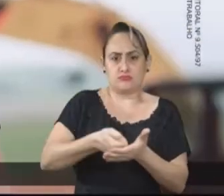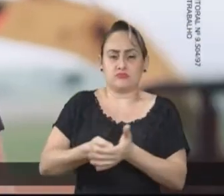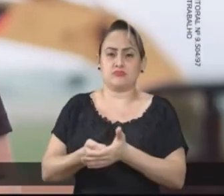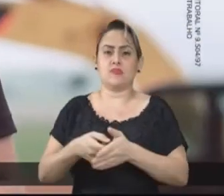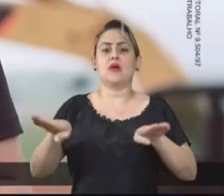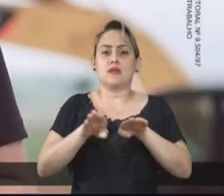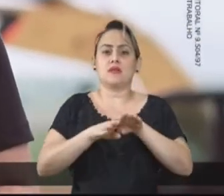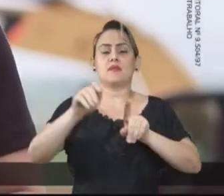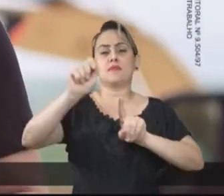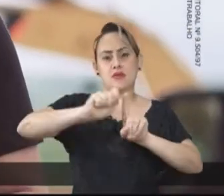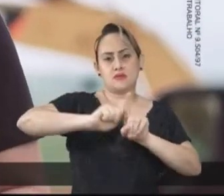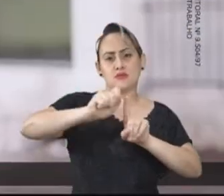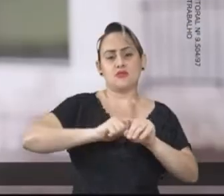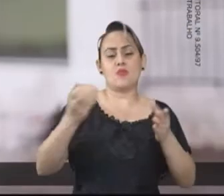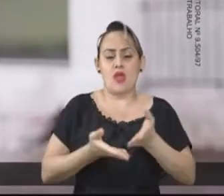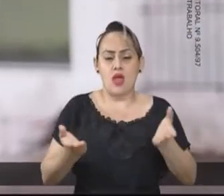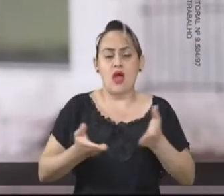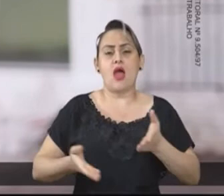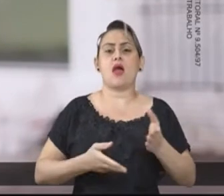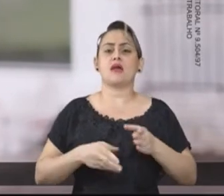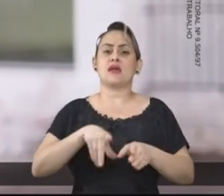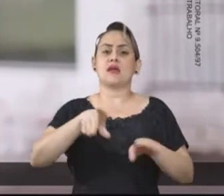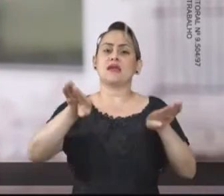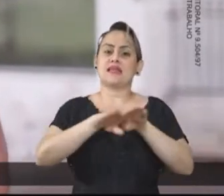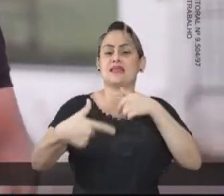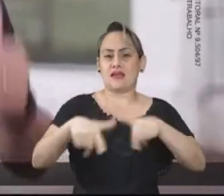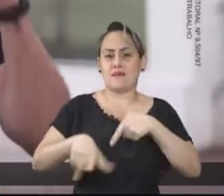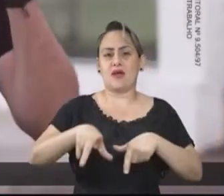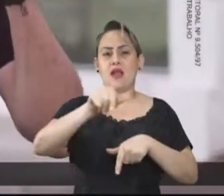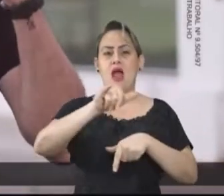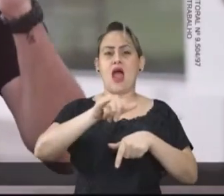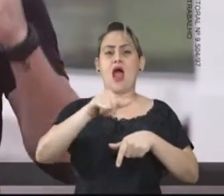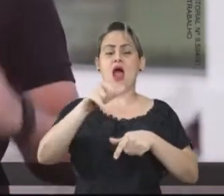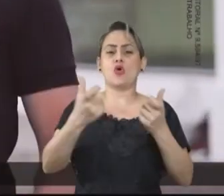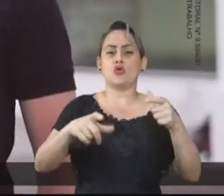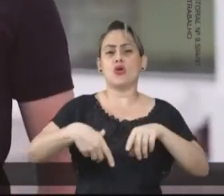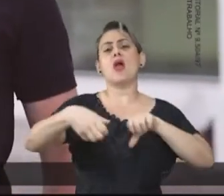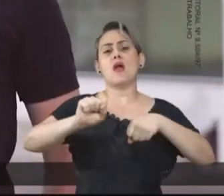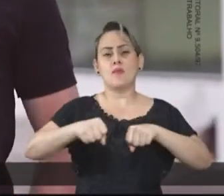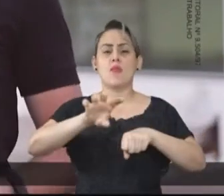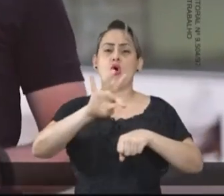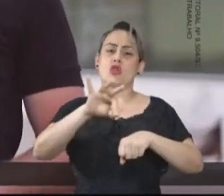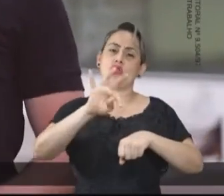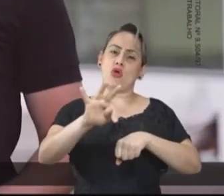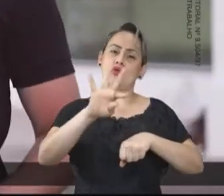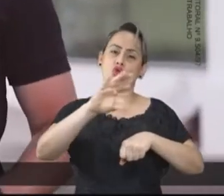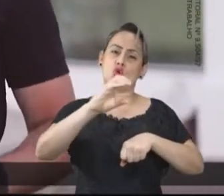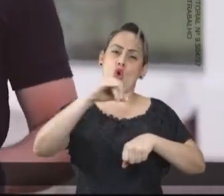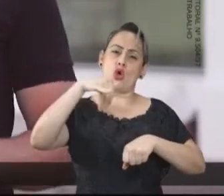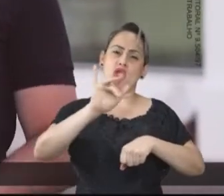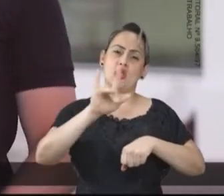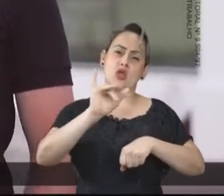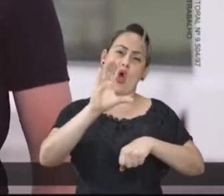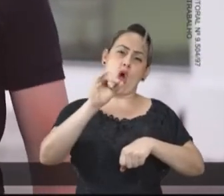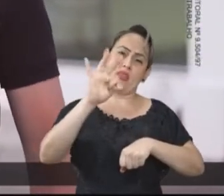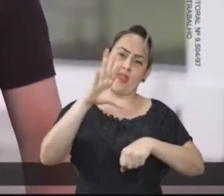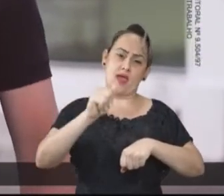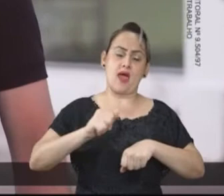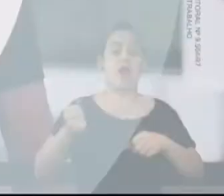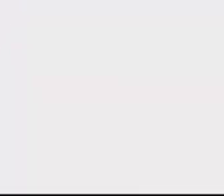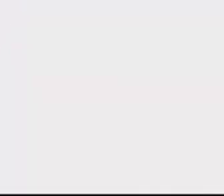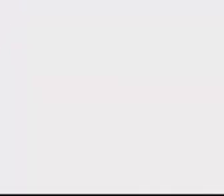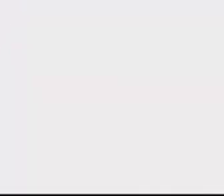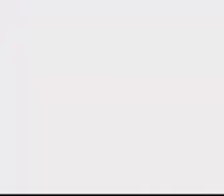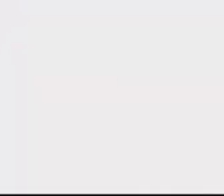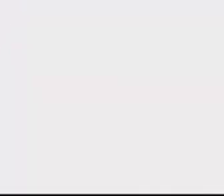preparada para retomar a sua economia. E também, nos próximos meses, vai funcionar aqui a Noma Motors, a concessionária da